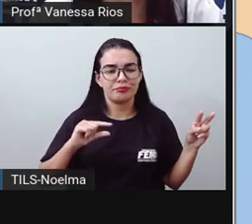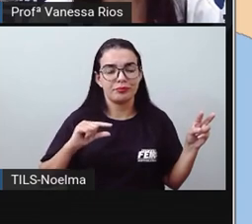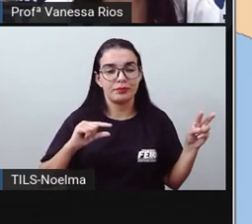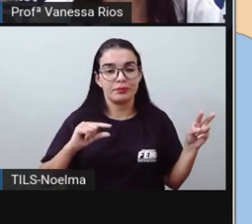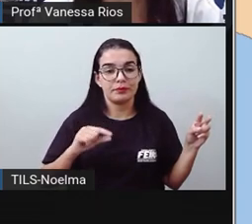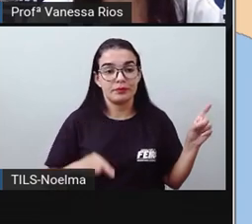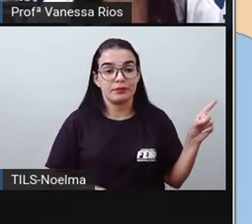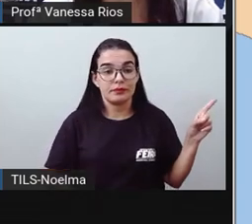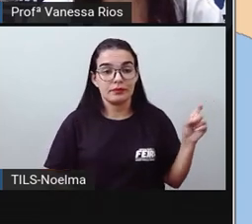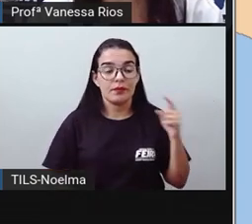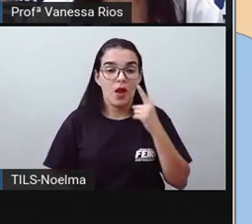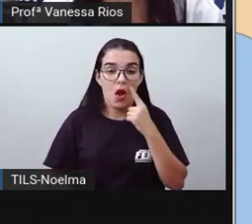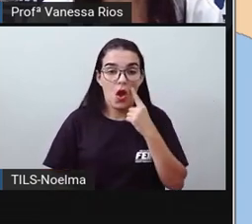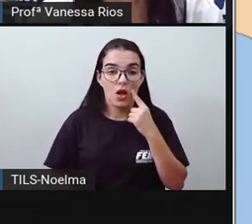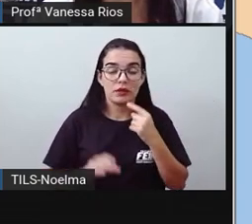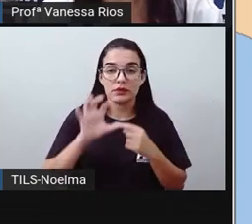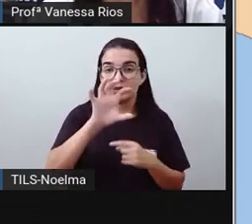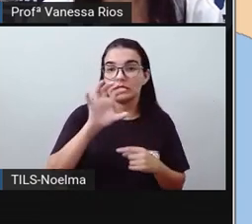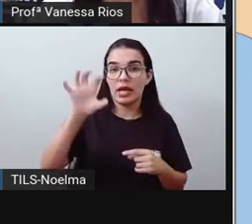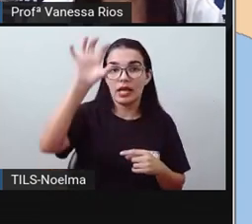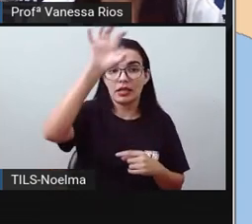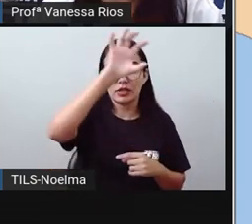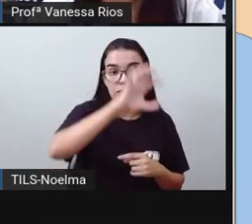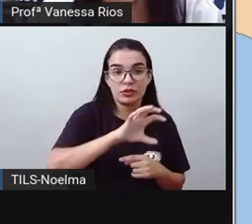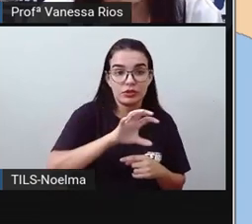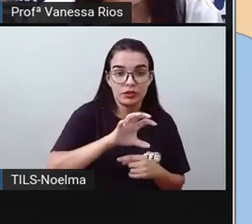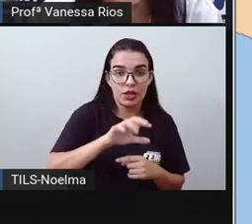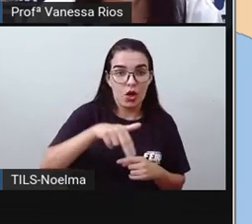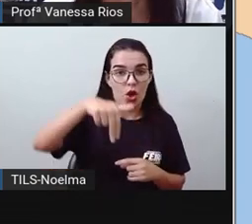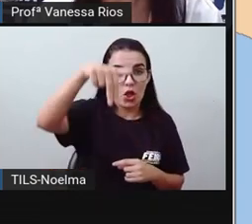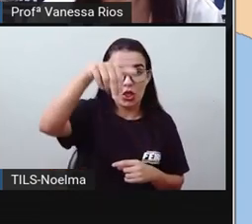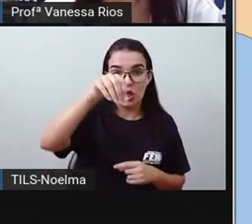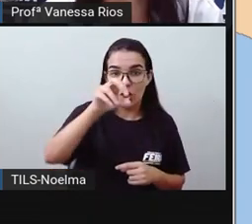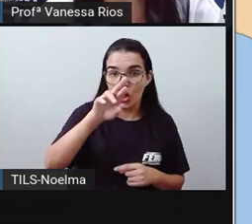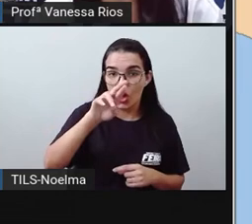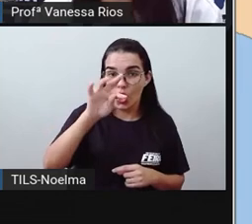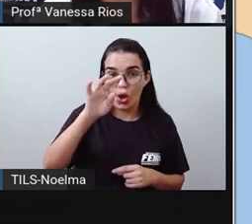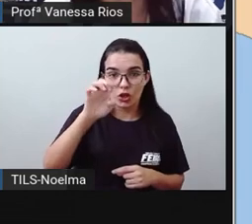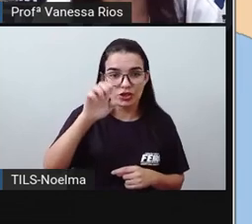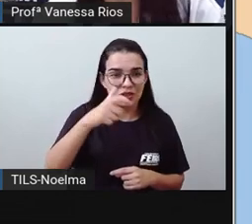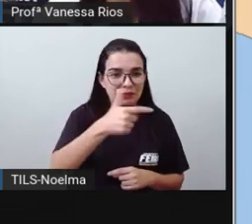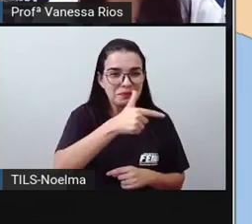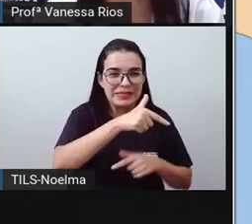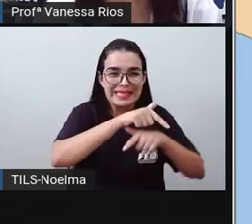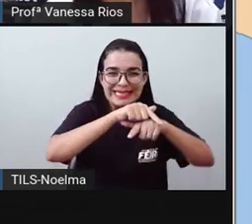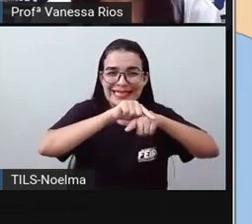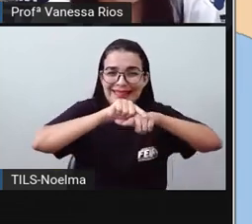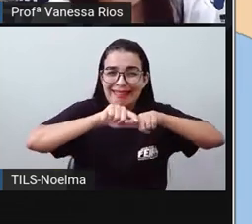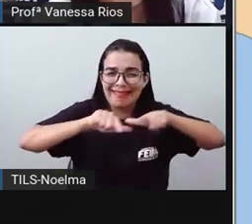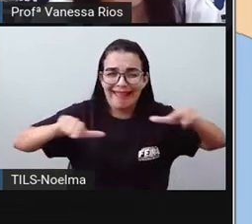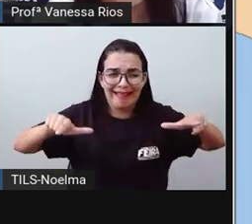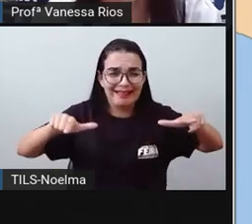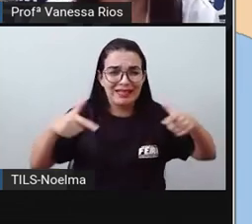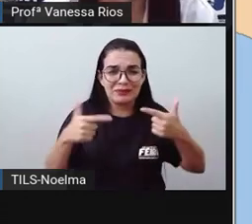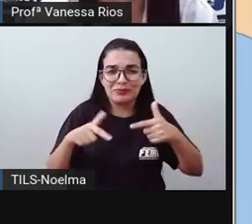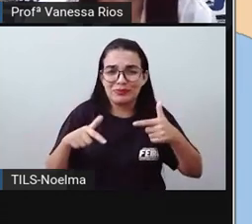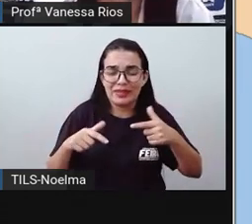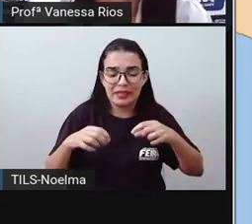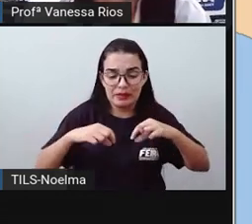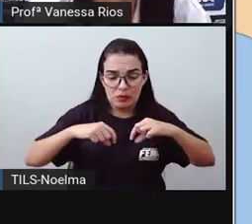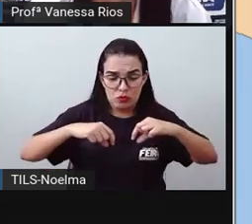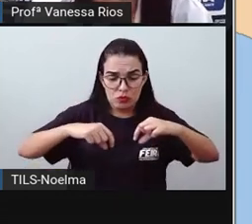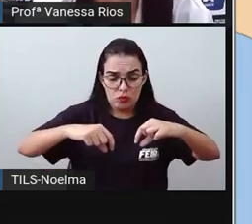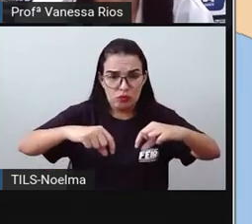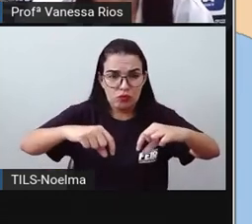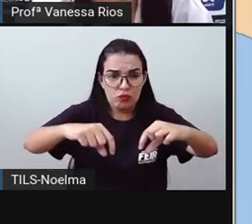observa que na região norte, né? As ferrovias, elas não existem. E